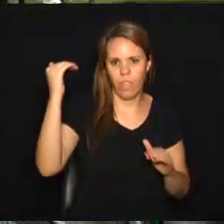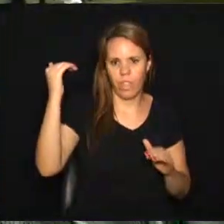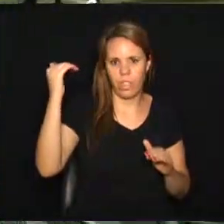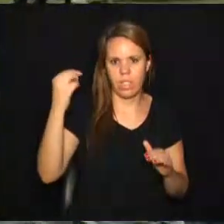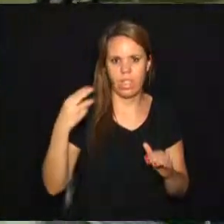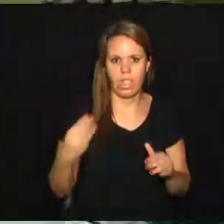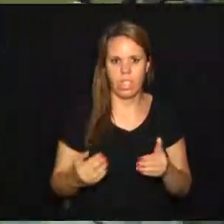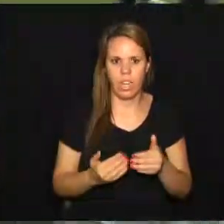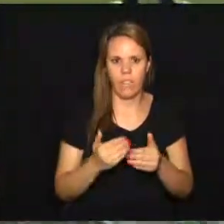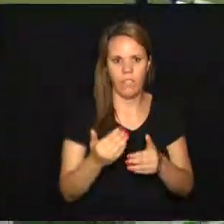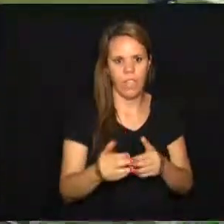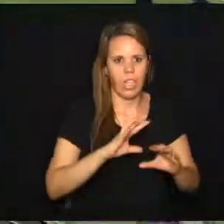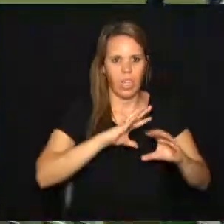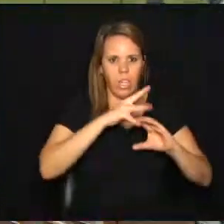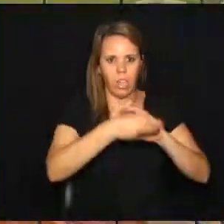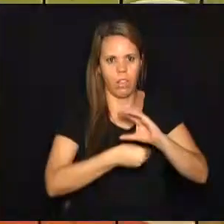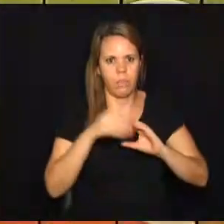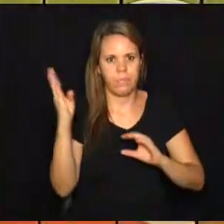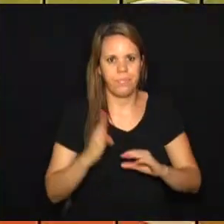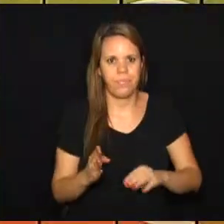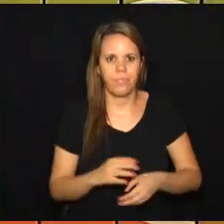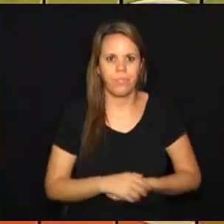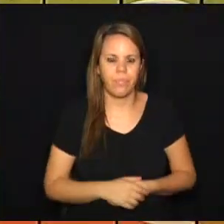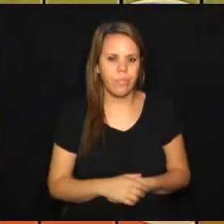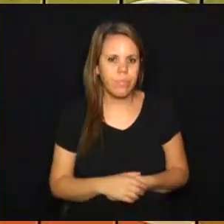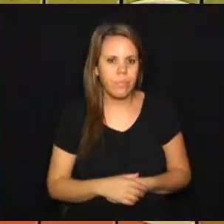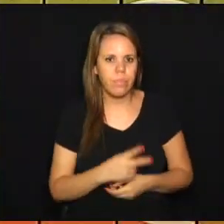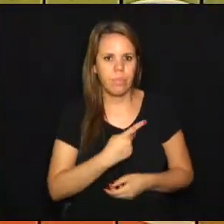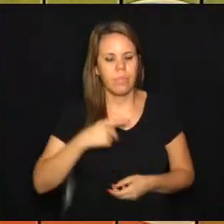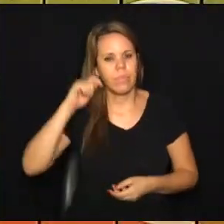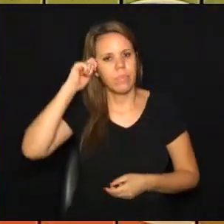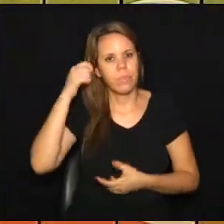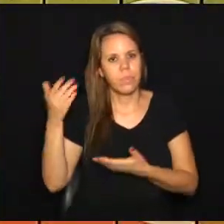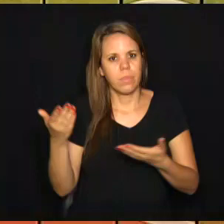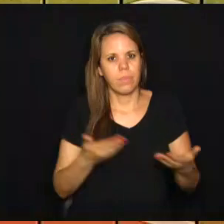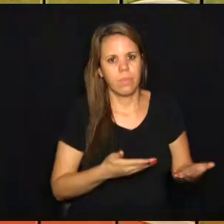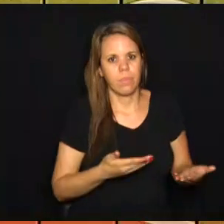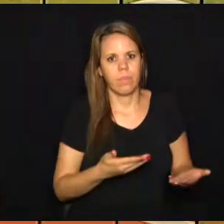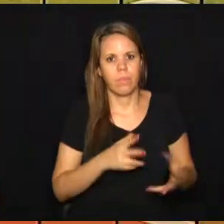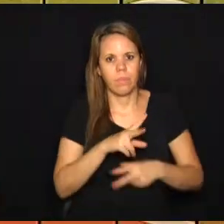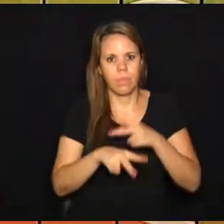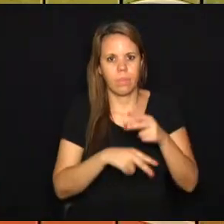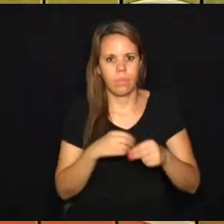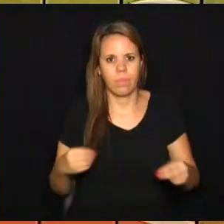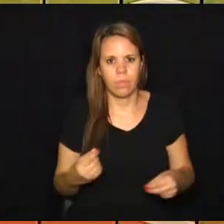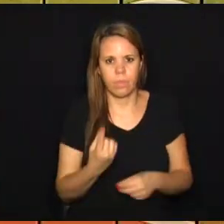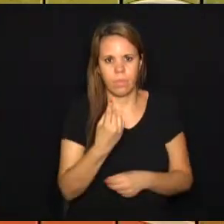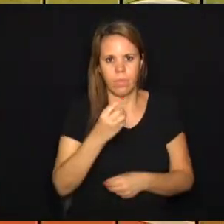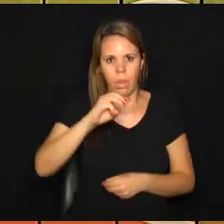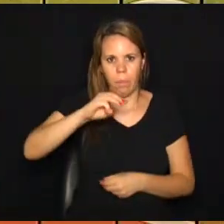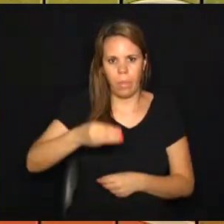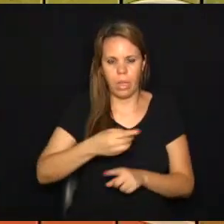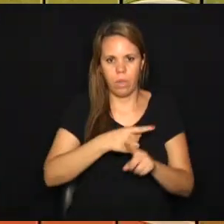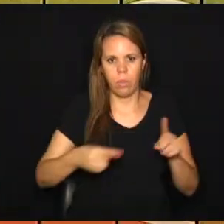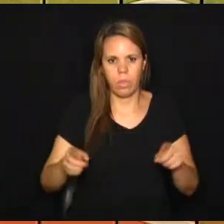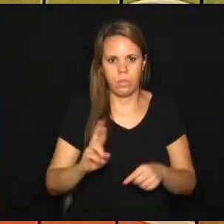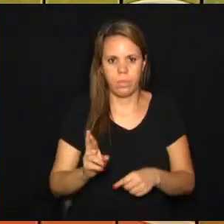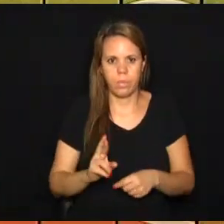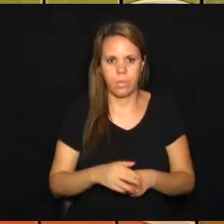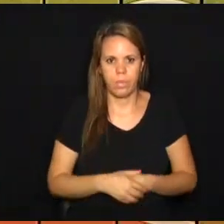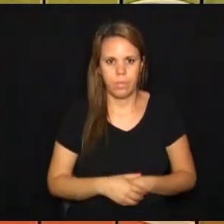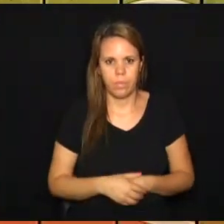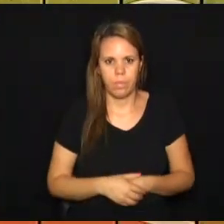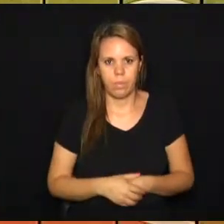terceira fase da Copa do Brasil. Ponte Preta recebe em forma de premiação 1 milhão e meio de reais.